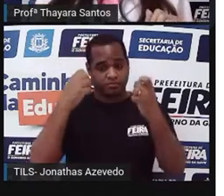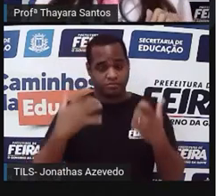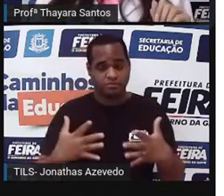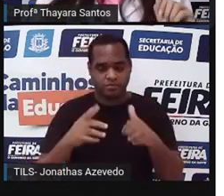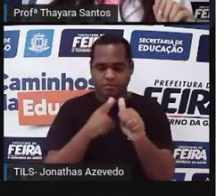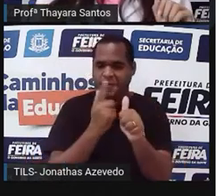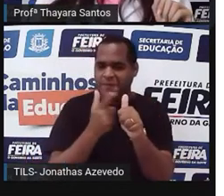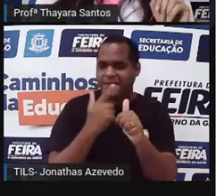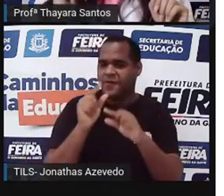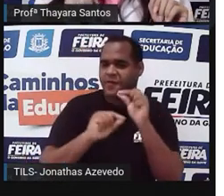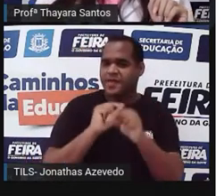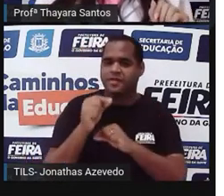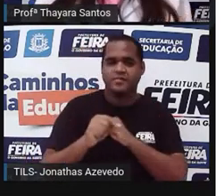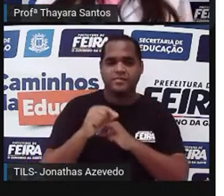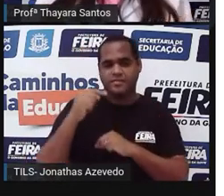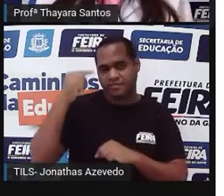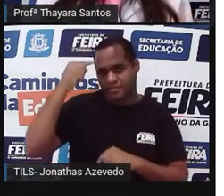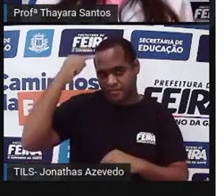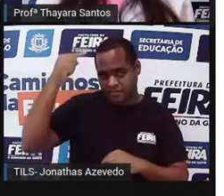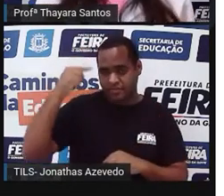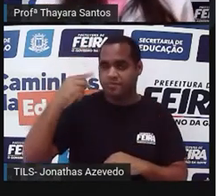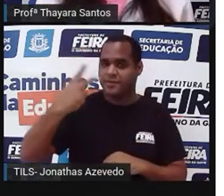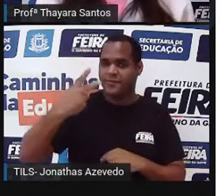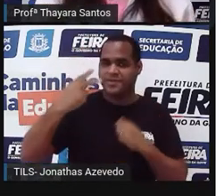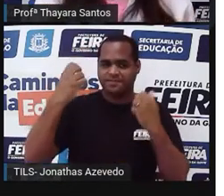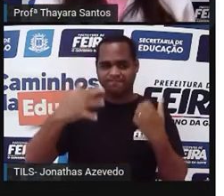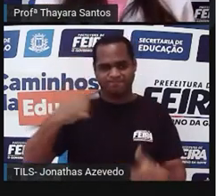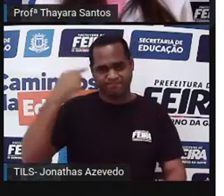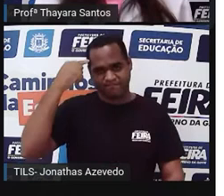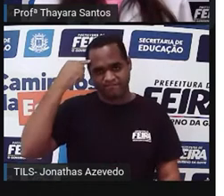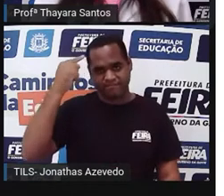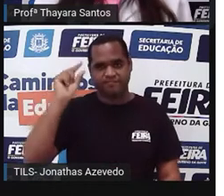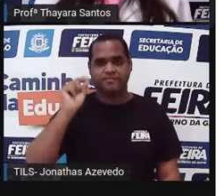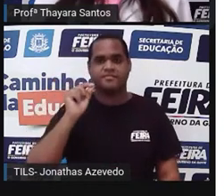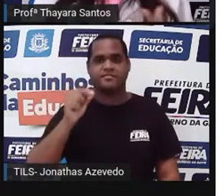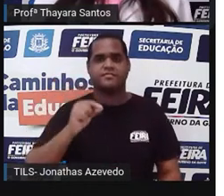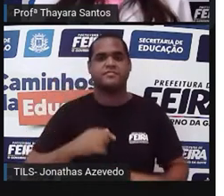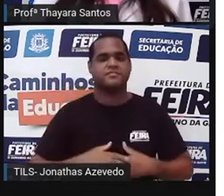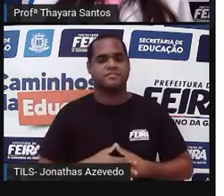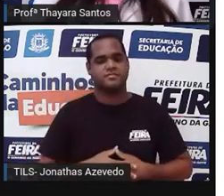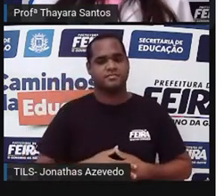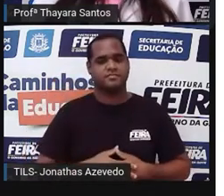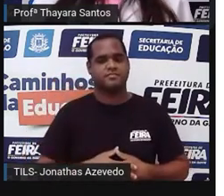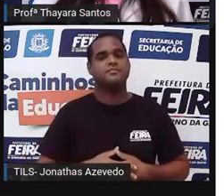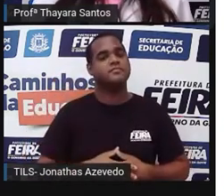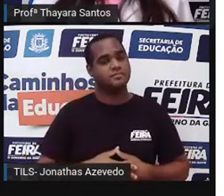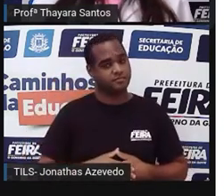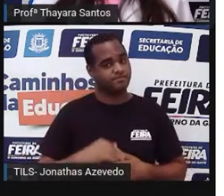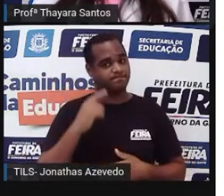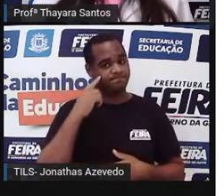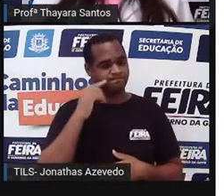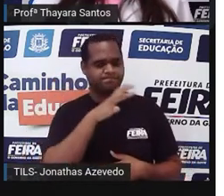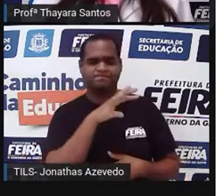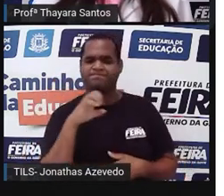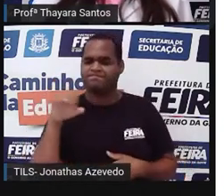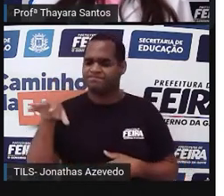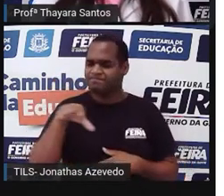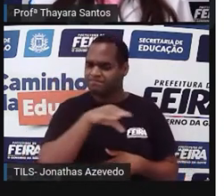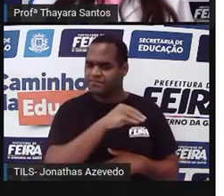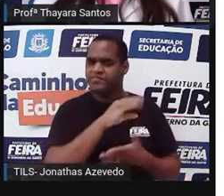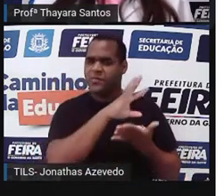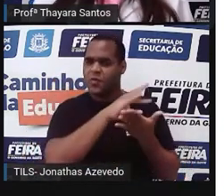primeiro saber a segunda ideia dele. A segunda ideia de Lamarck, que é a lei da transmissão dos caracteres adquiridos,